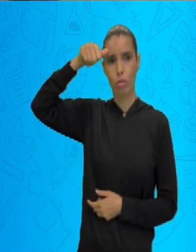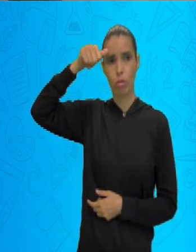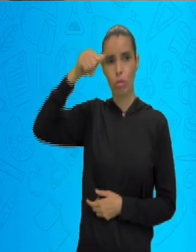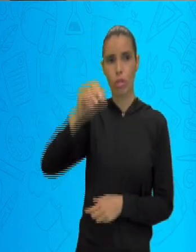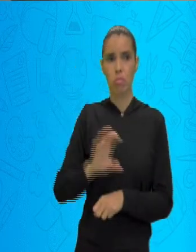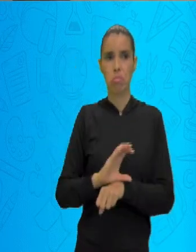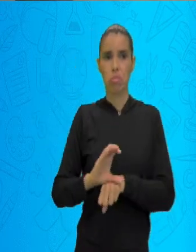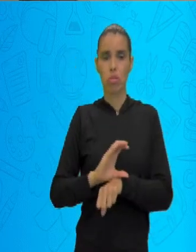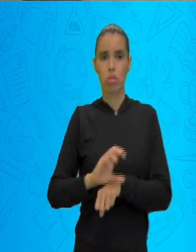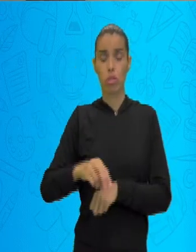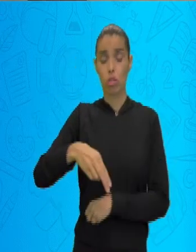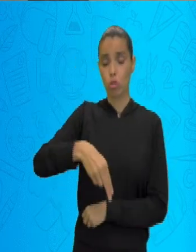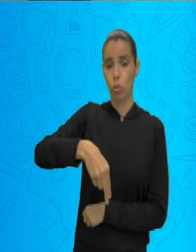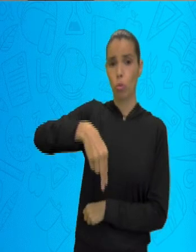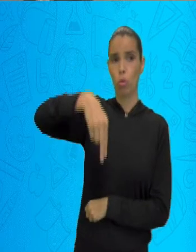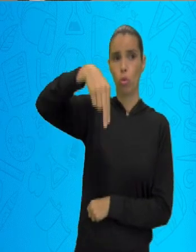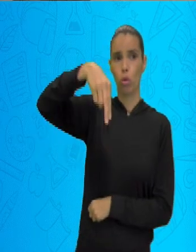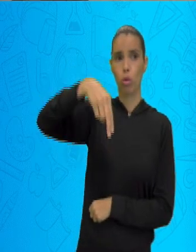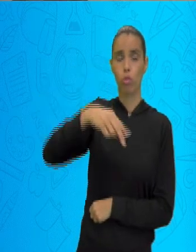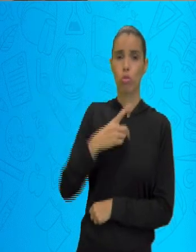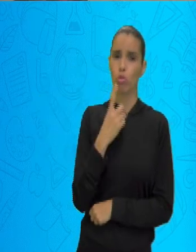e o Centro-Sul.